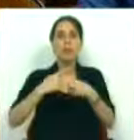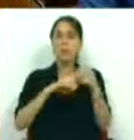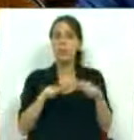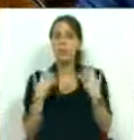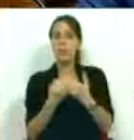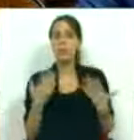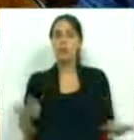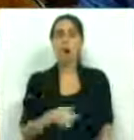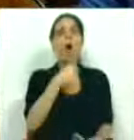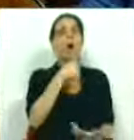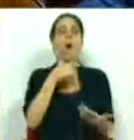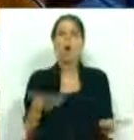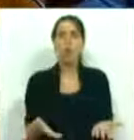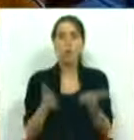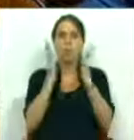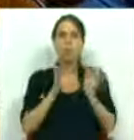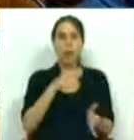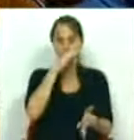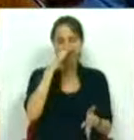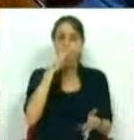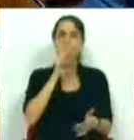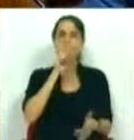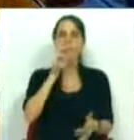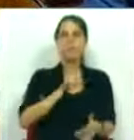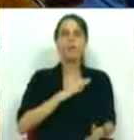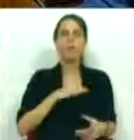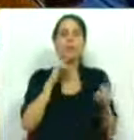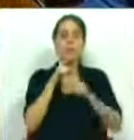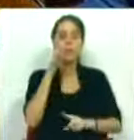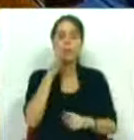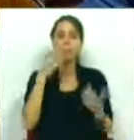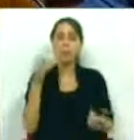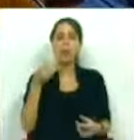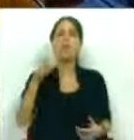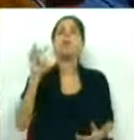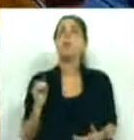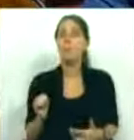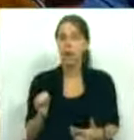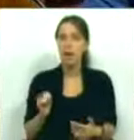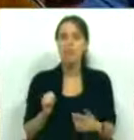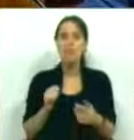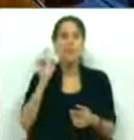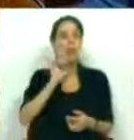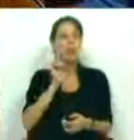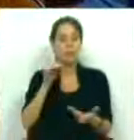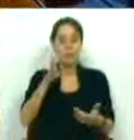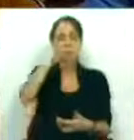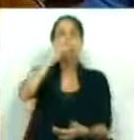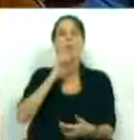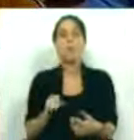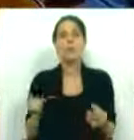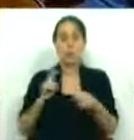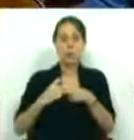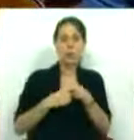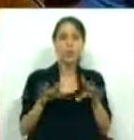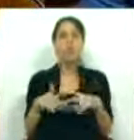social, como é que, já aqui referiu em resposta ao Sr. Deputado do Partido Socialista, a relevância para o Governo